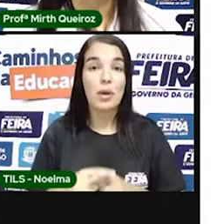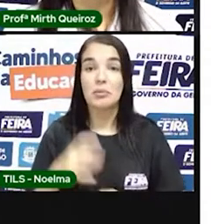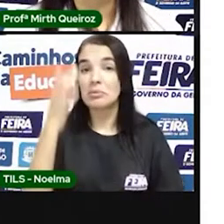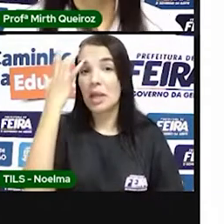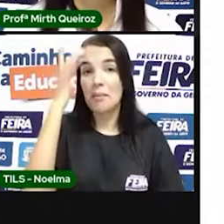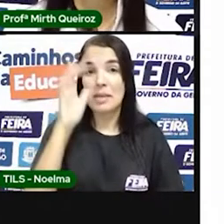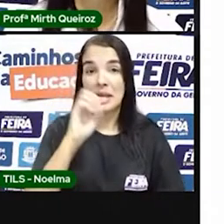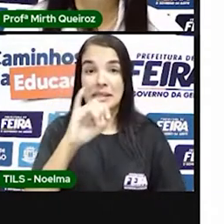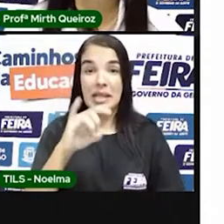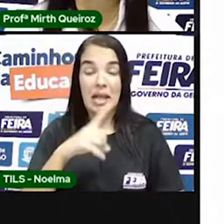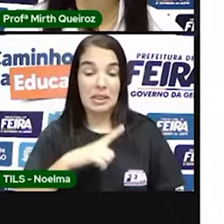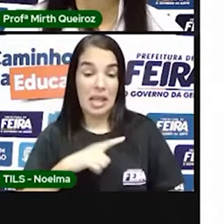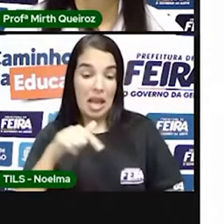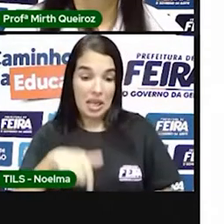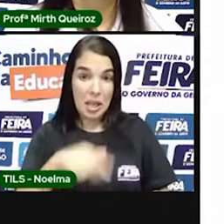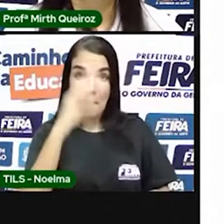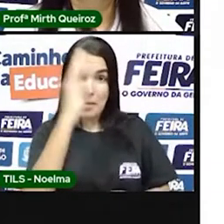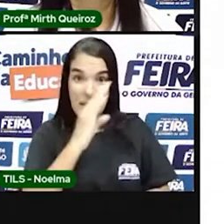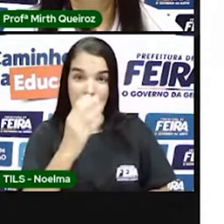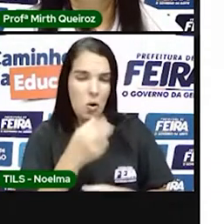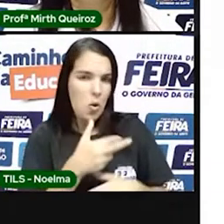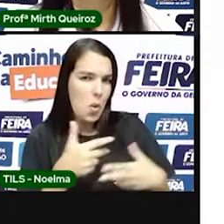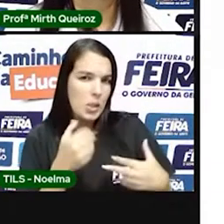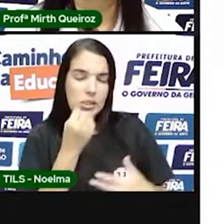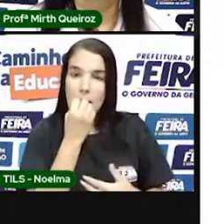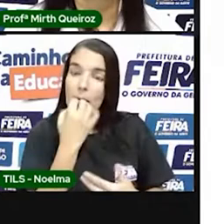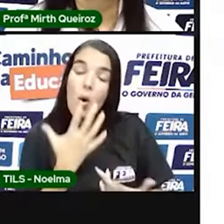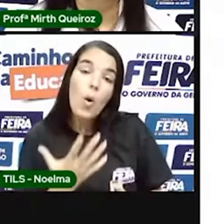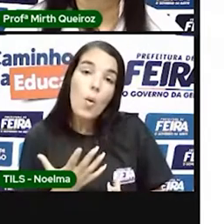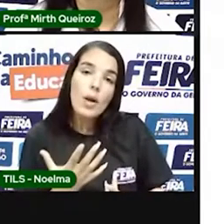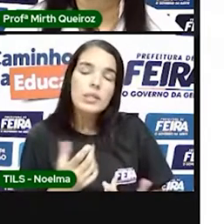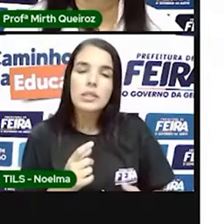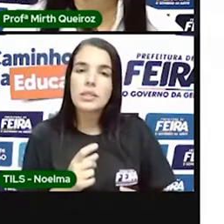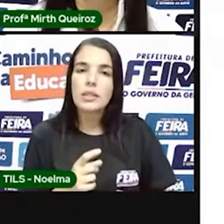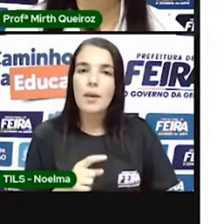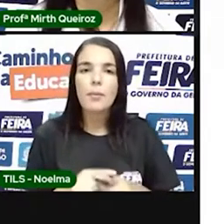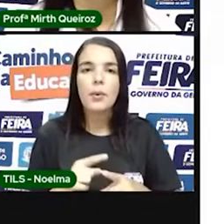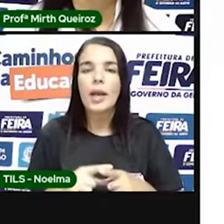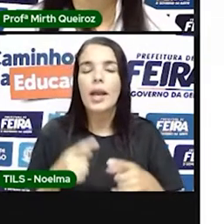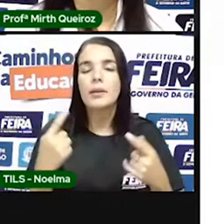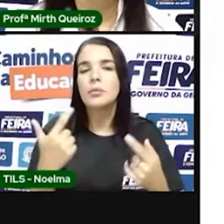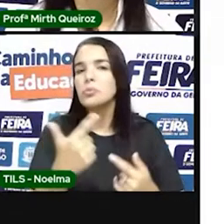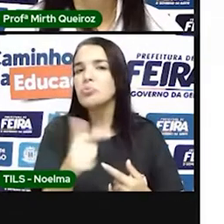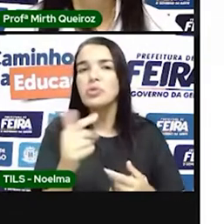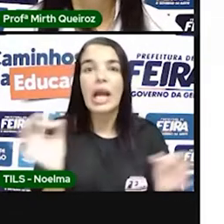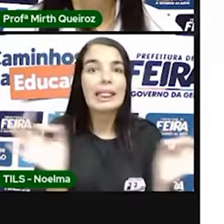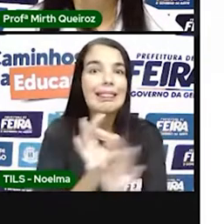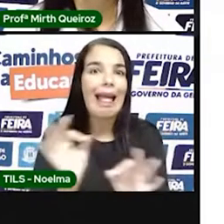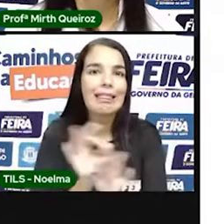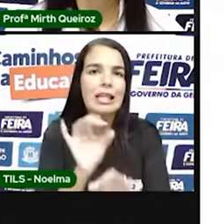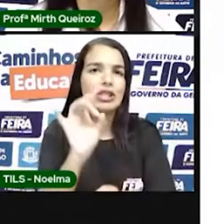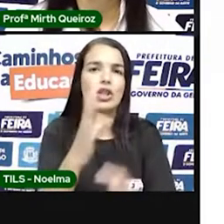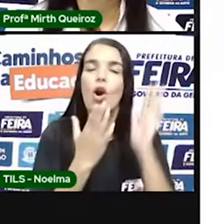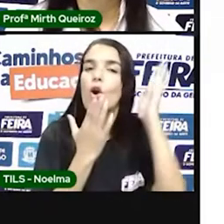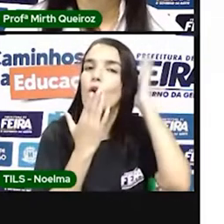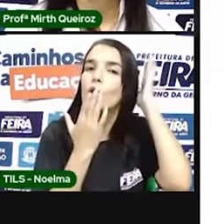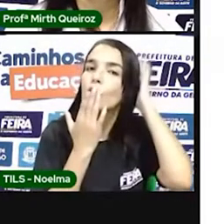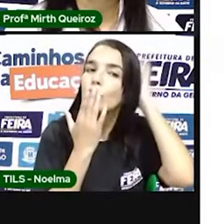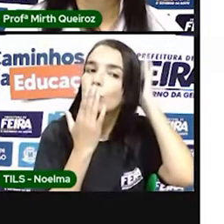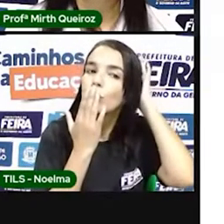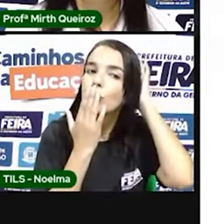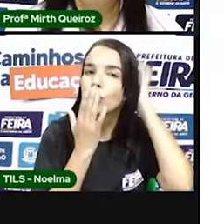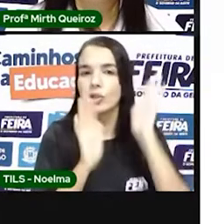financeiramente, né? Para o... do Brasil, para que assim